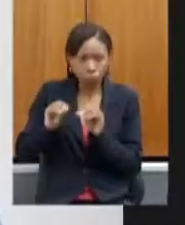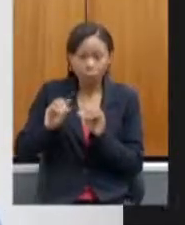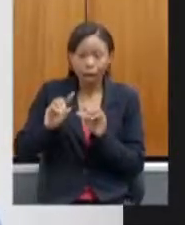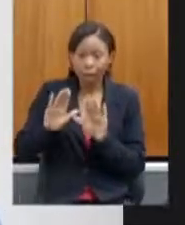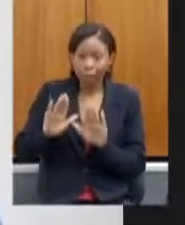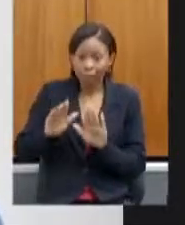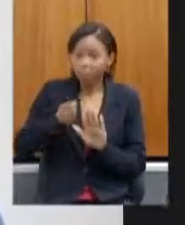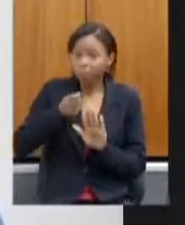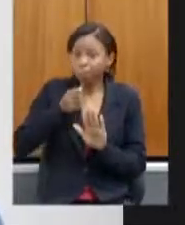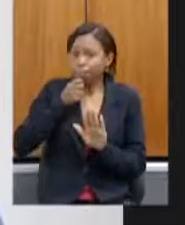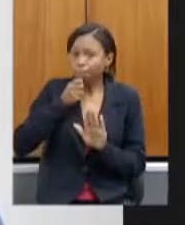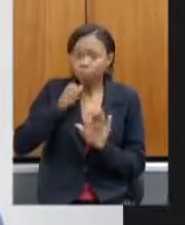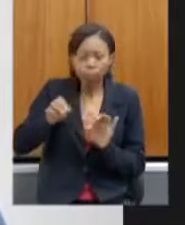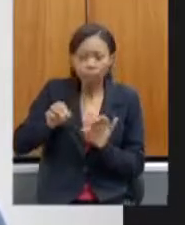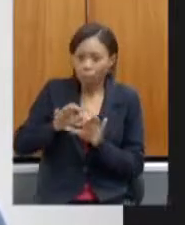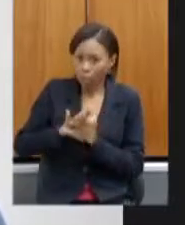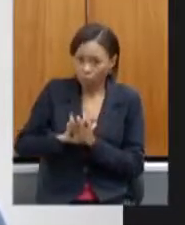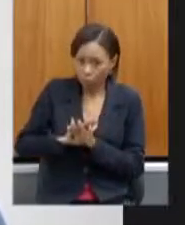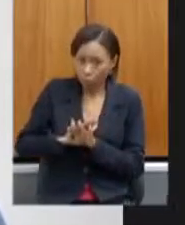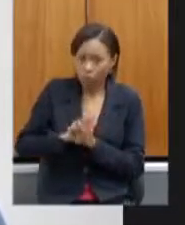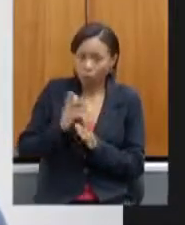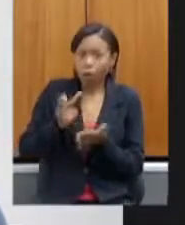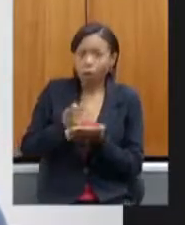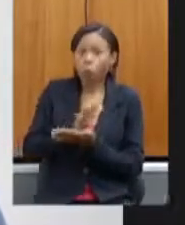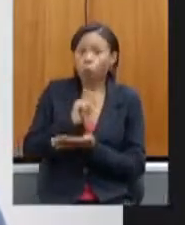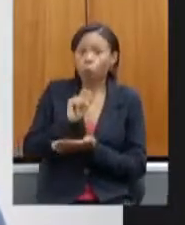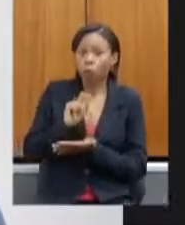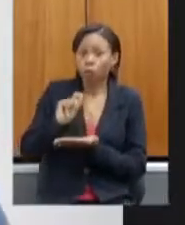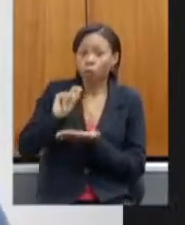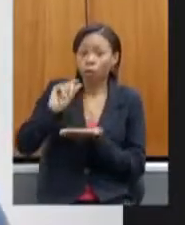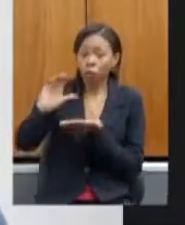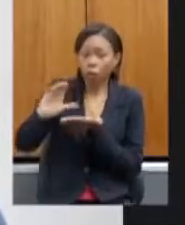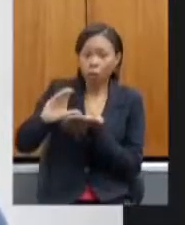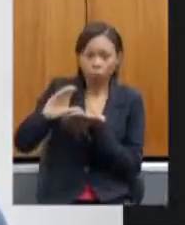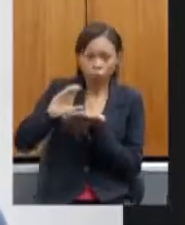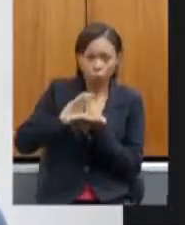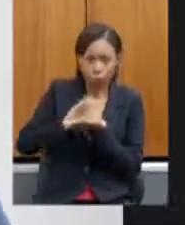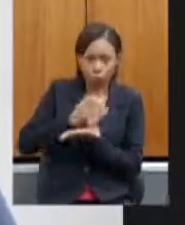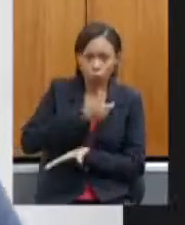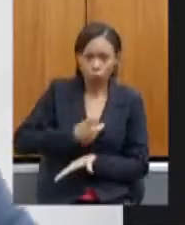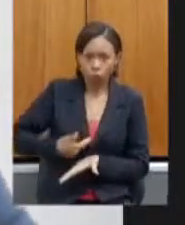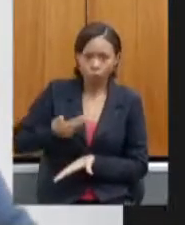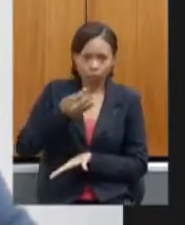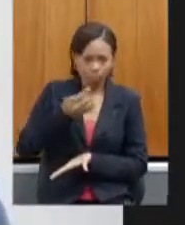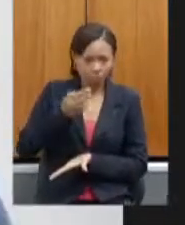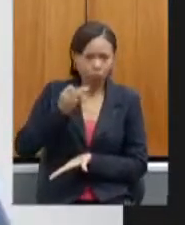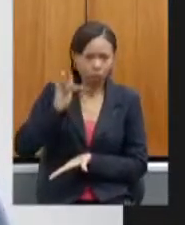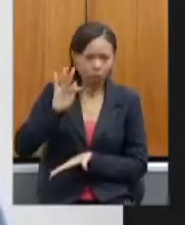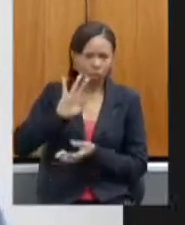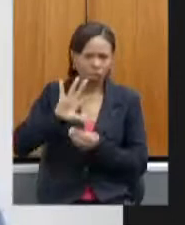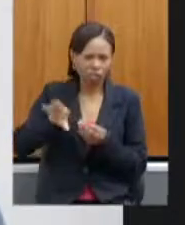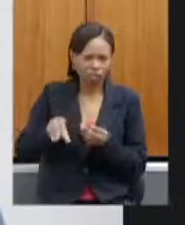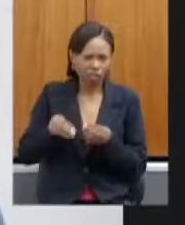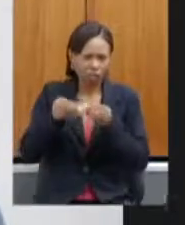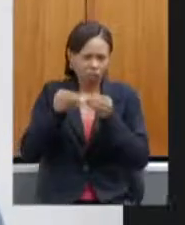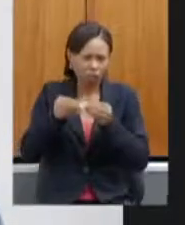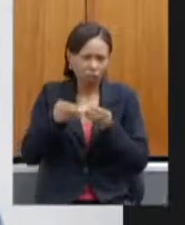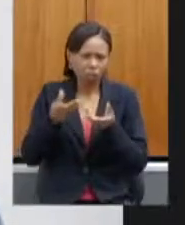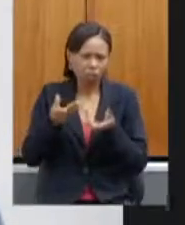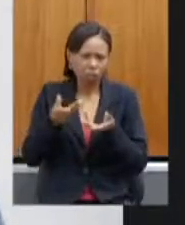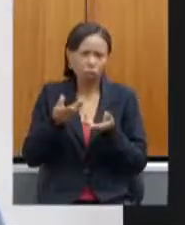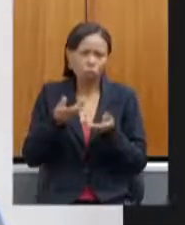repassados pelo governo federal, oriundos daquela compensação de perdas para estados e